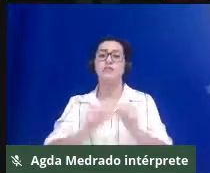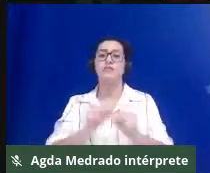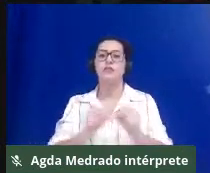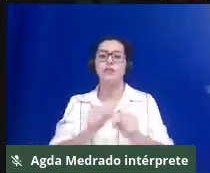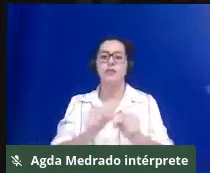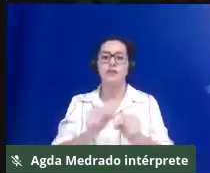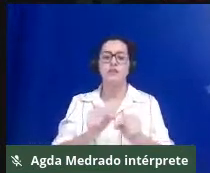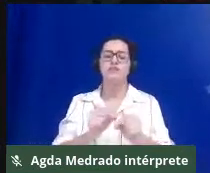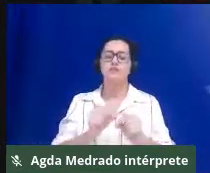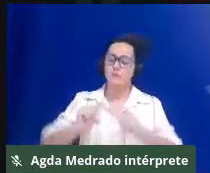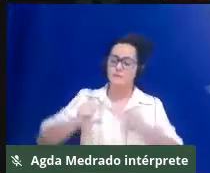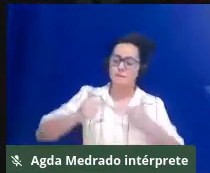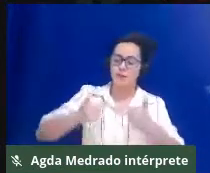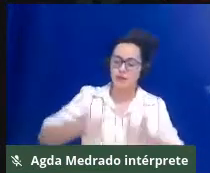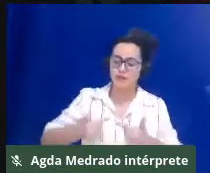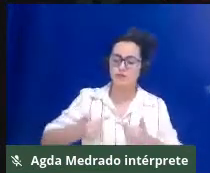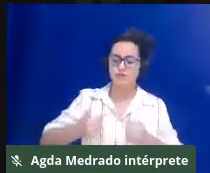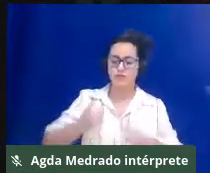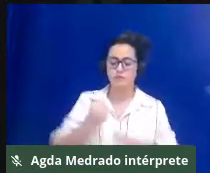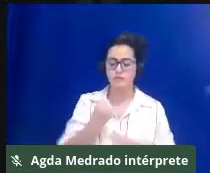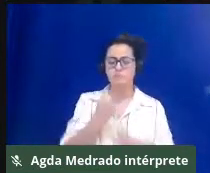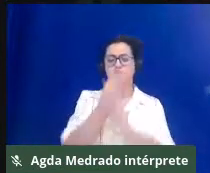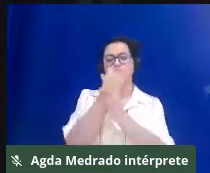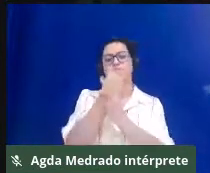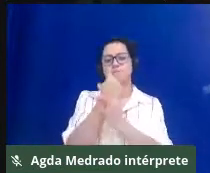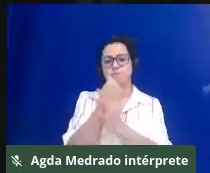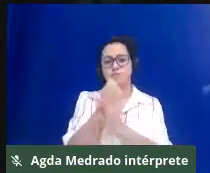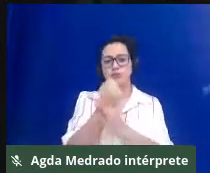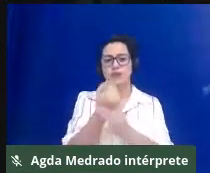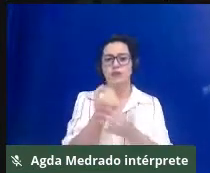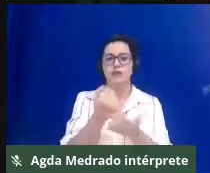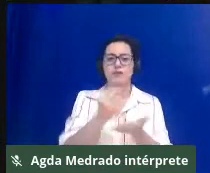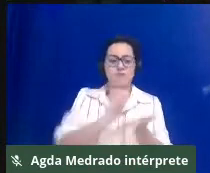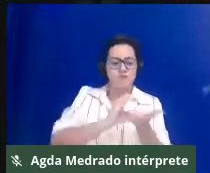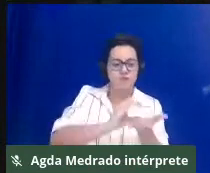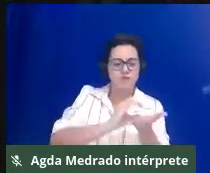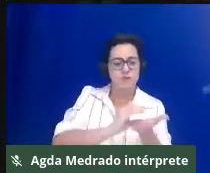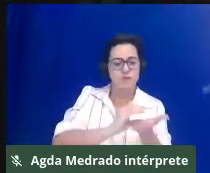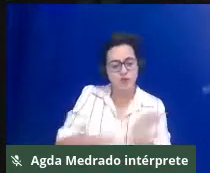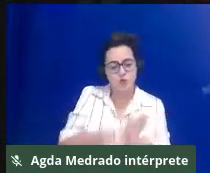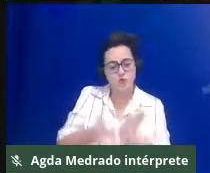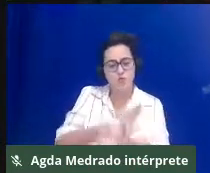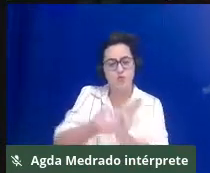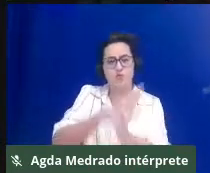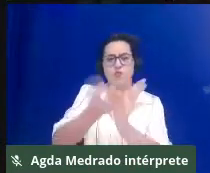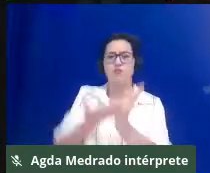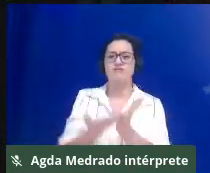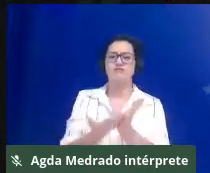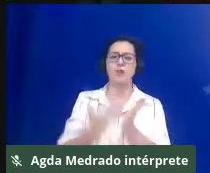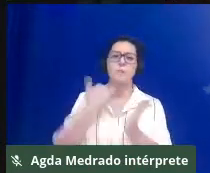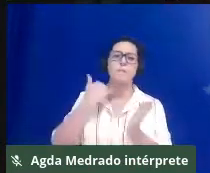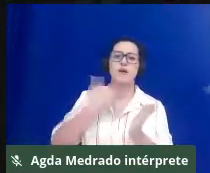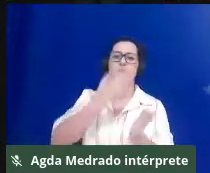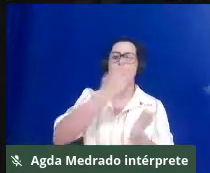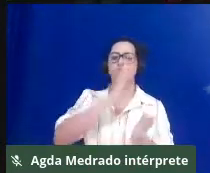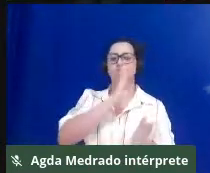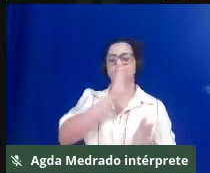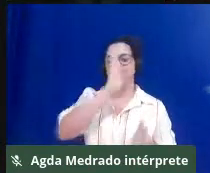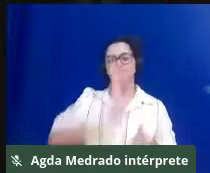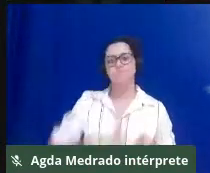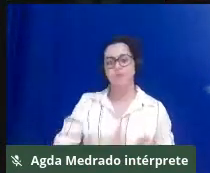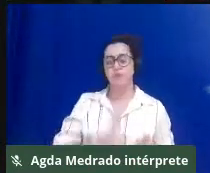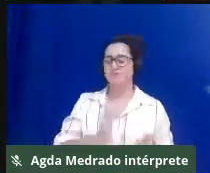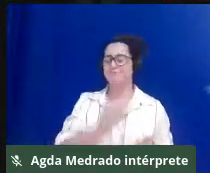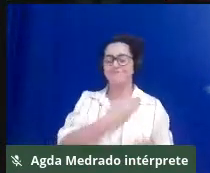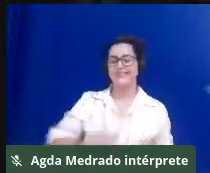investimentos agropecuários, né? Sobretudo investimentos via bancos públicos, né? No caso do Velho Chico, um grande conflito que